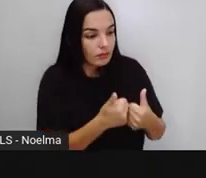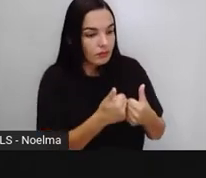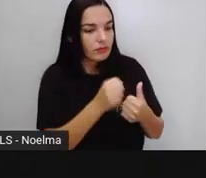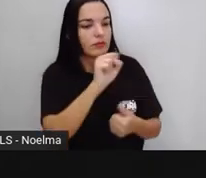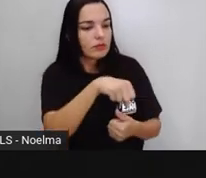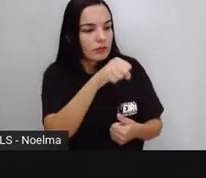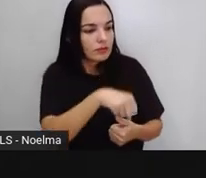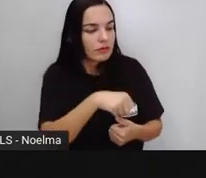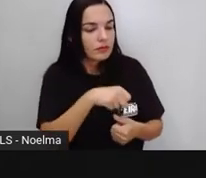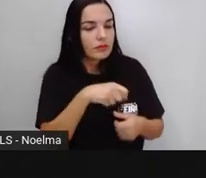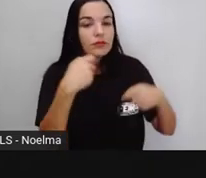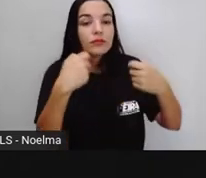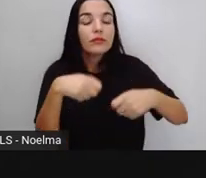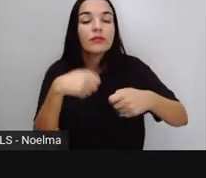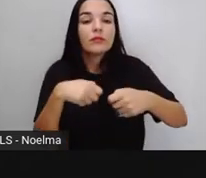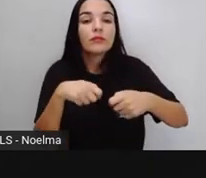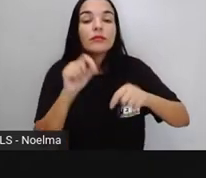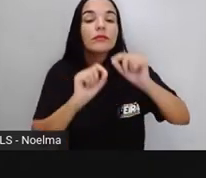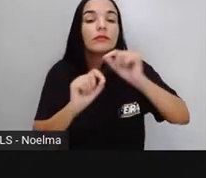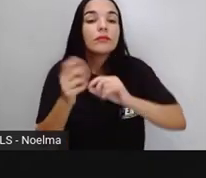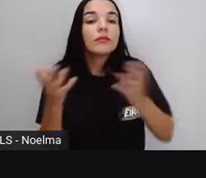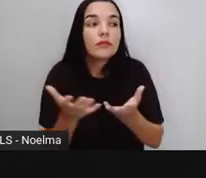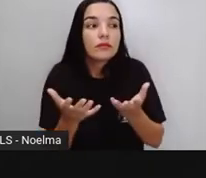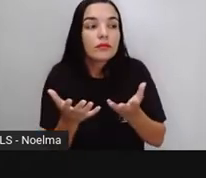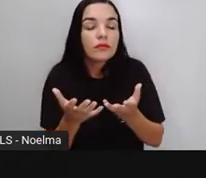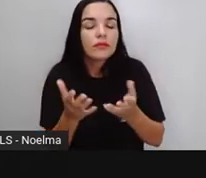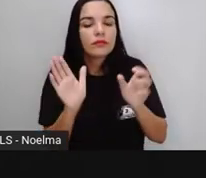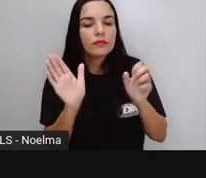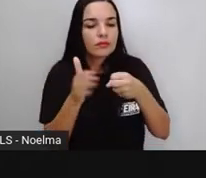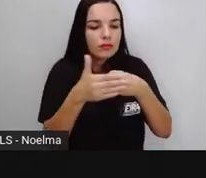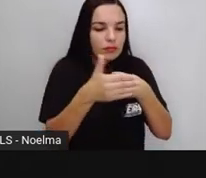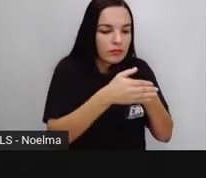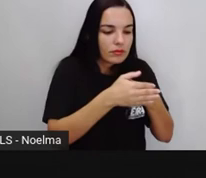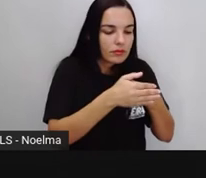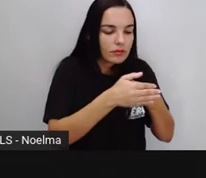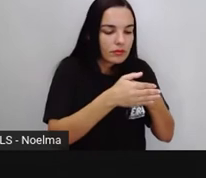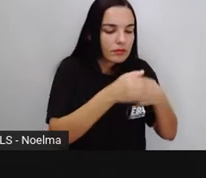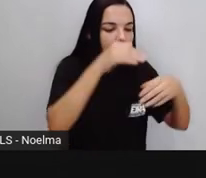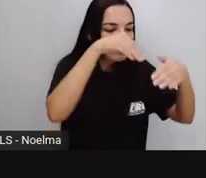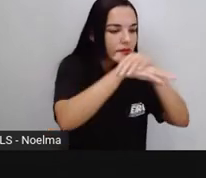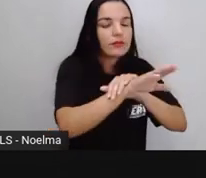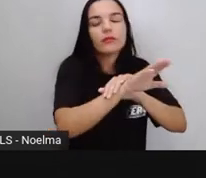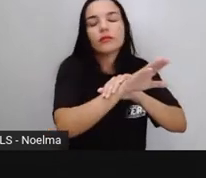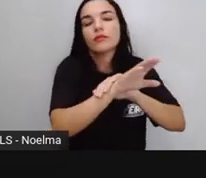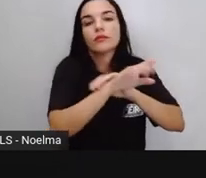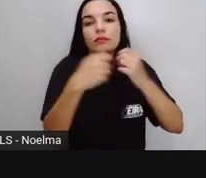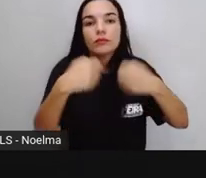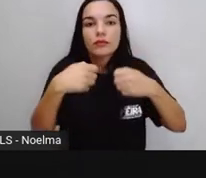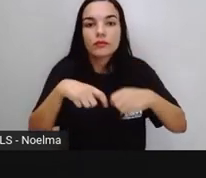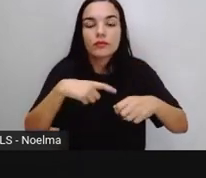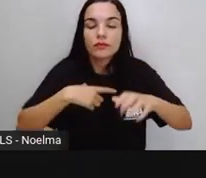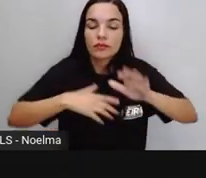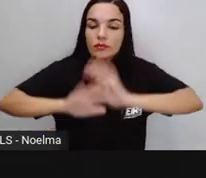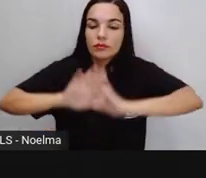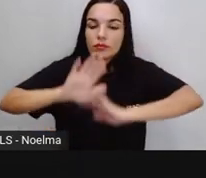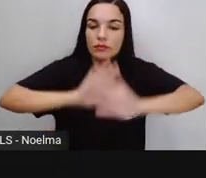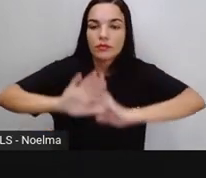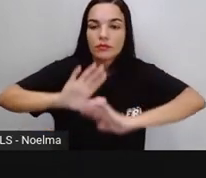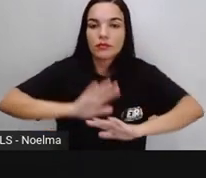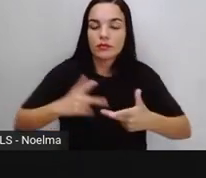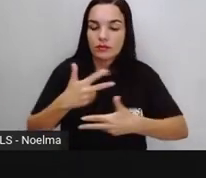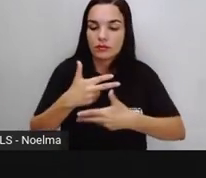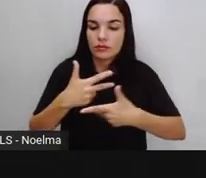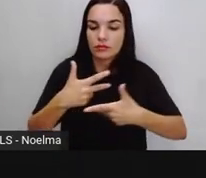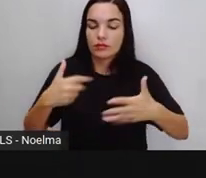conservação, para que esses patrimônios não se percam aí, eles não sejam destruídos, eles não acabem, eles